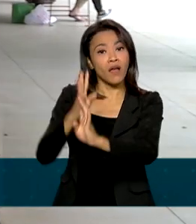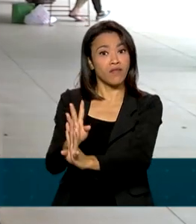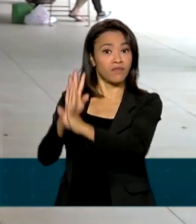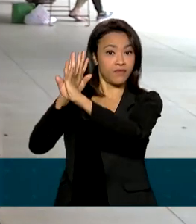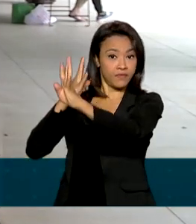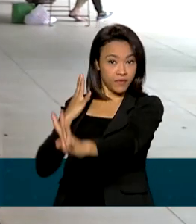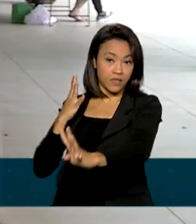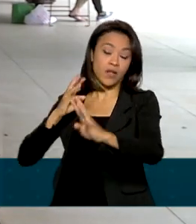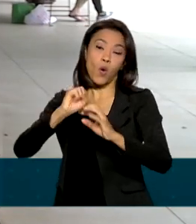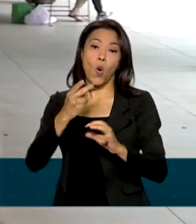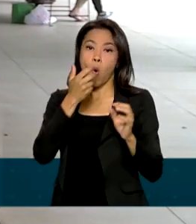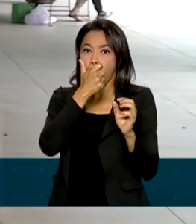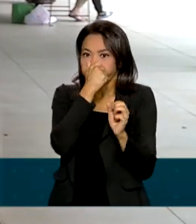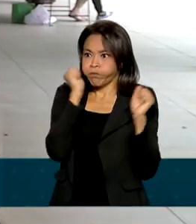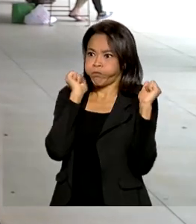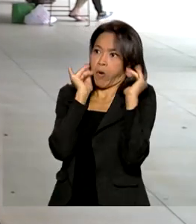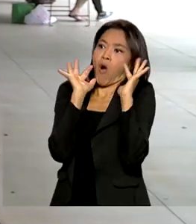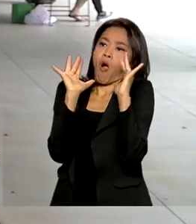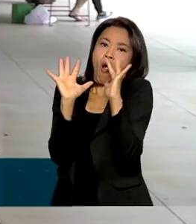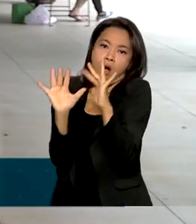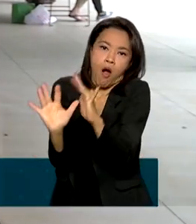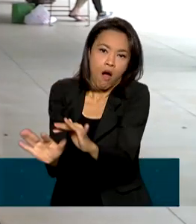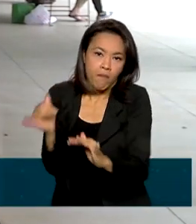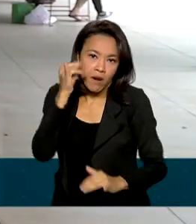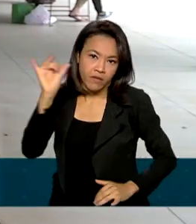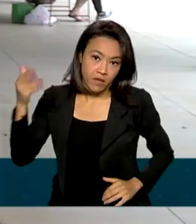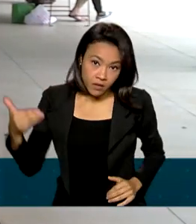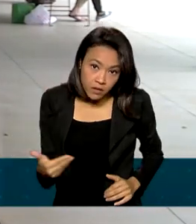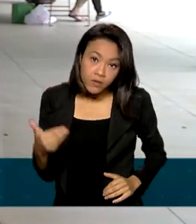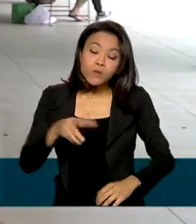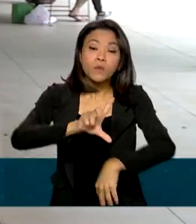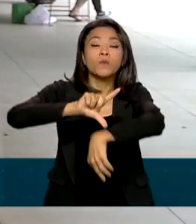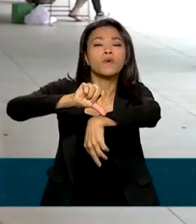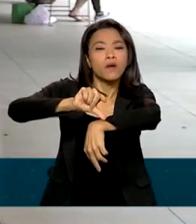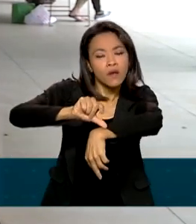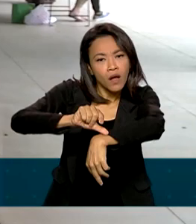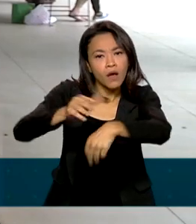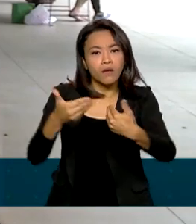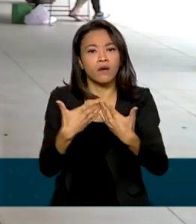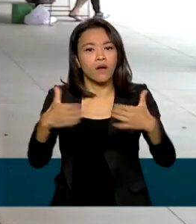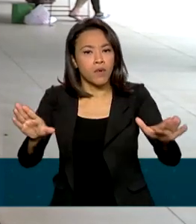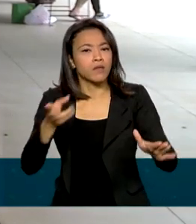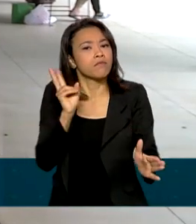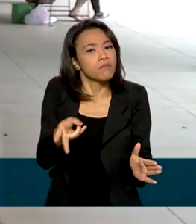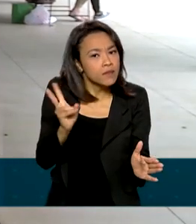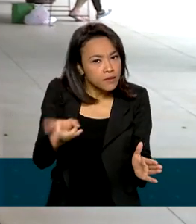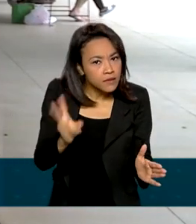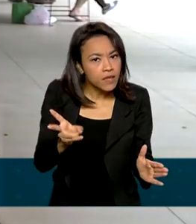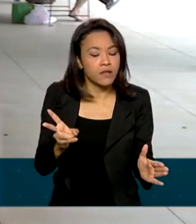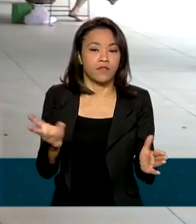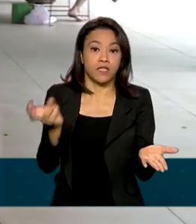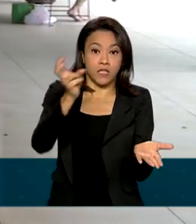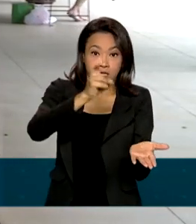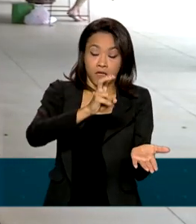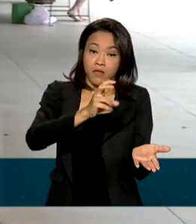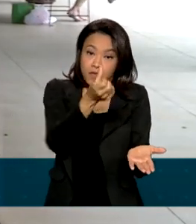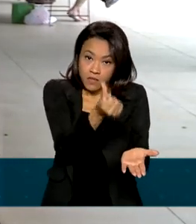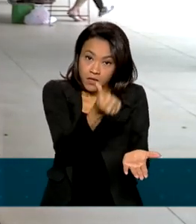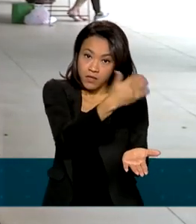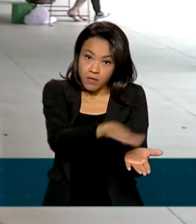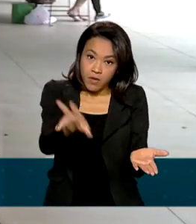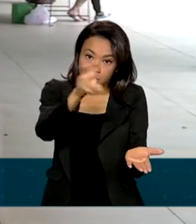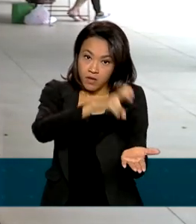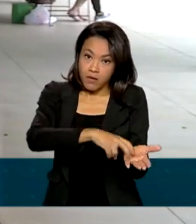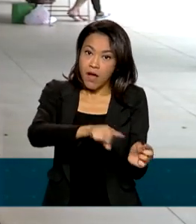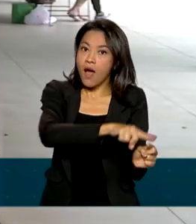aglomerações no interior das agências. O horário de funcionamento dos postos foi mantido entre as 18h30 e as